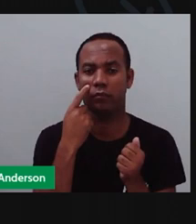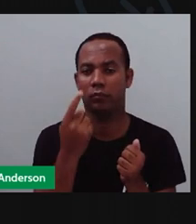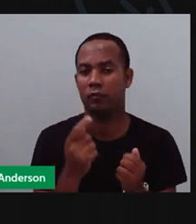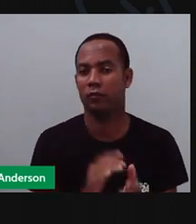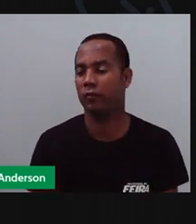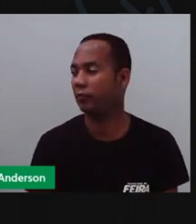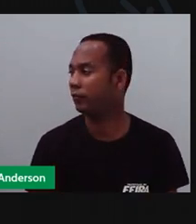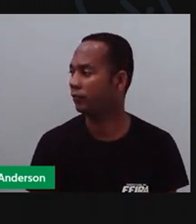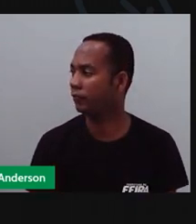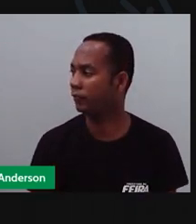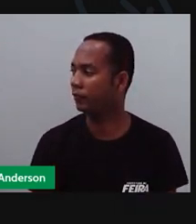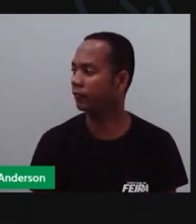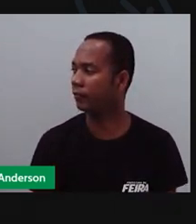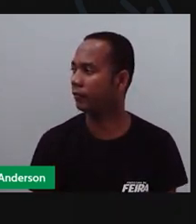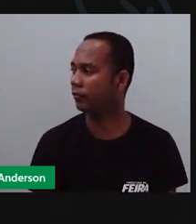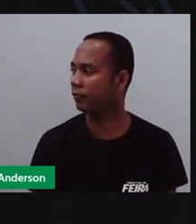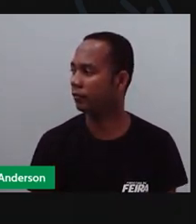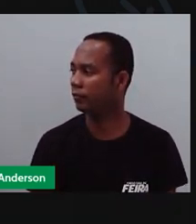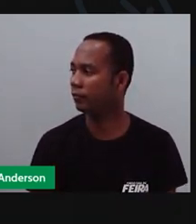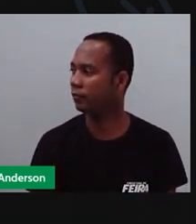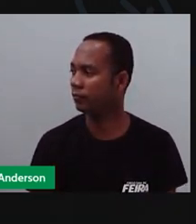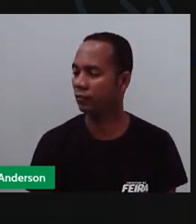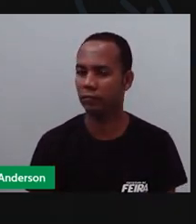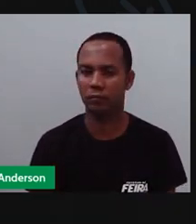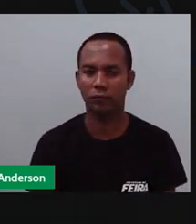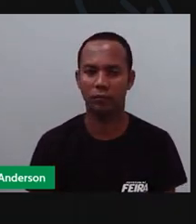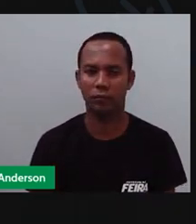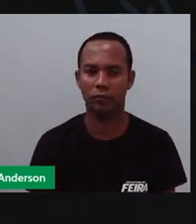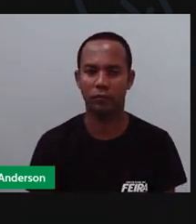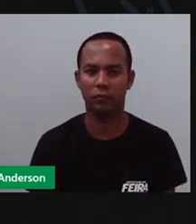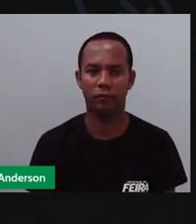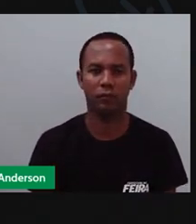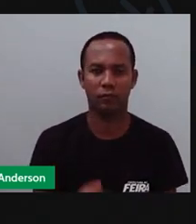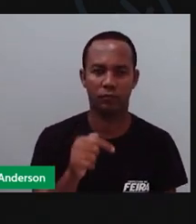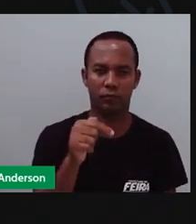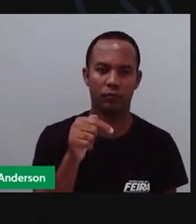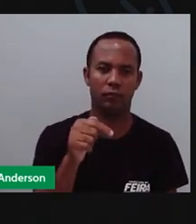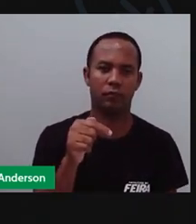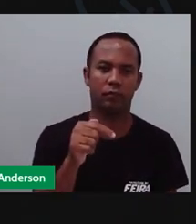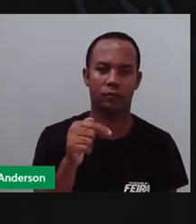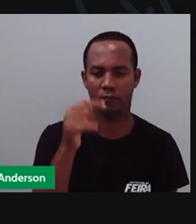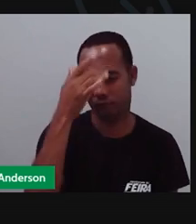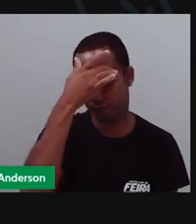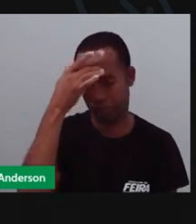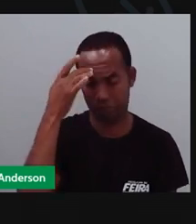quadro, ele é mágico, né, e como ele é mágico, tem ficar posicionando. Sete pessoas.